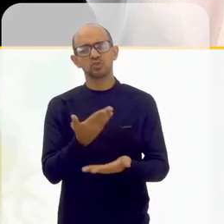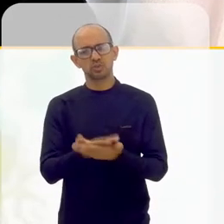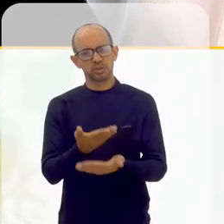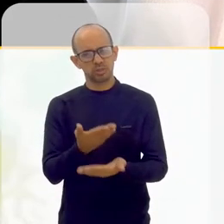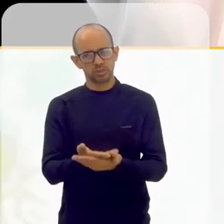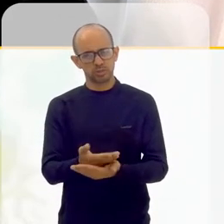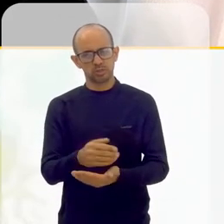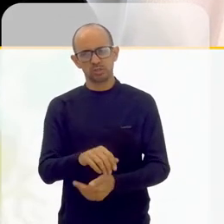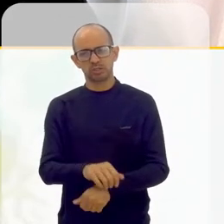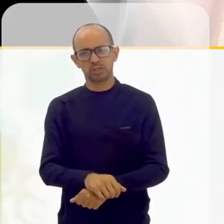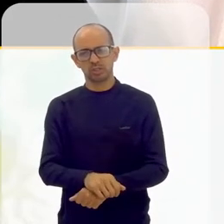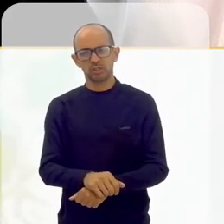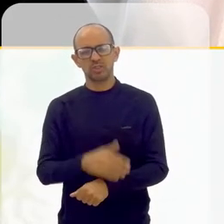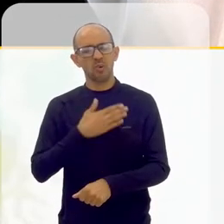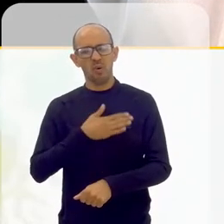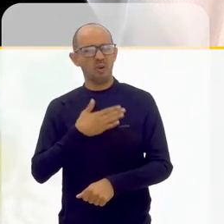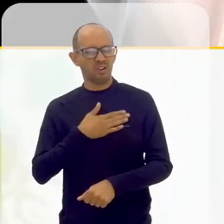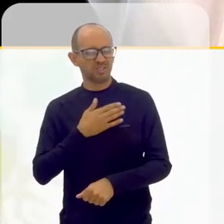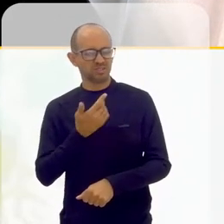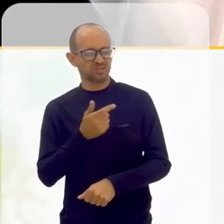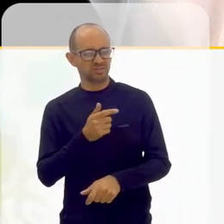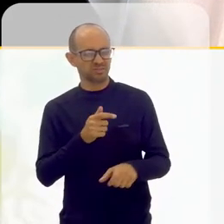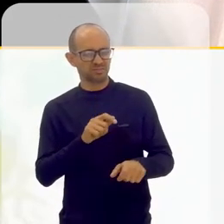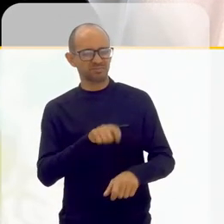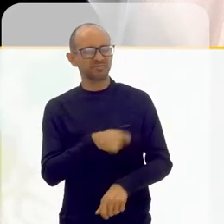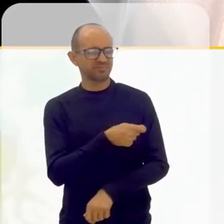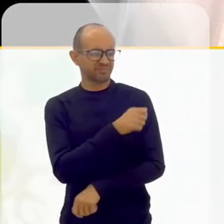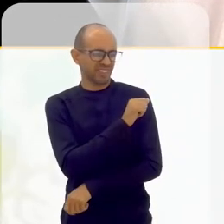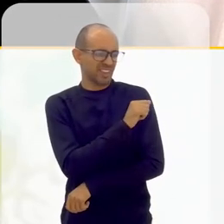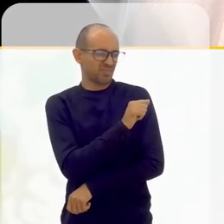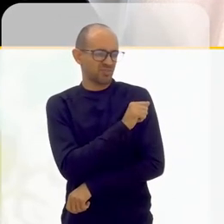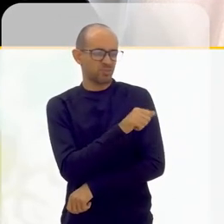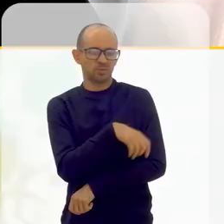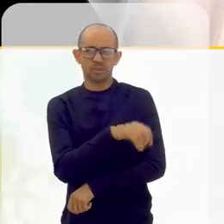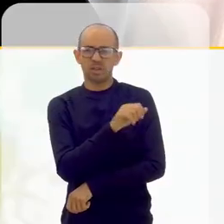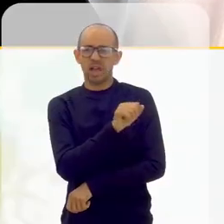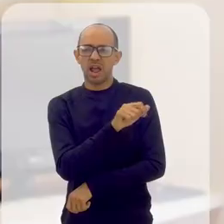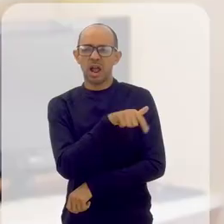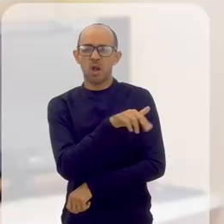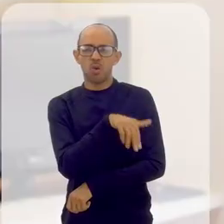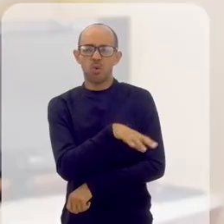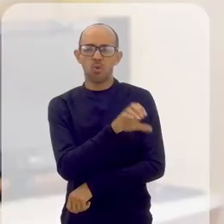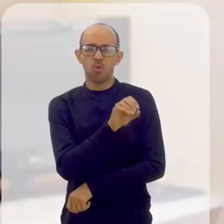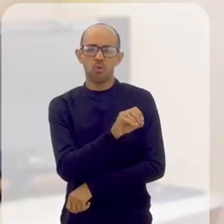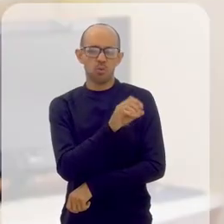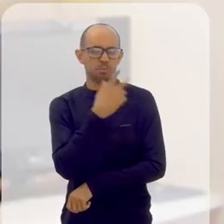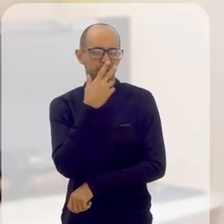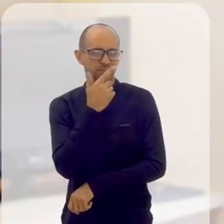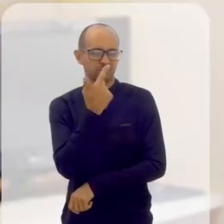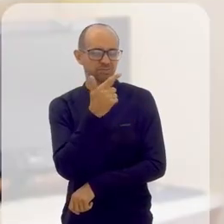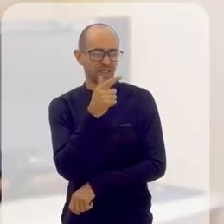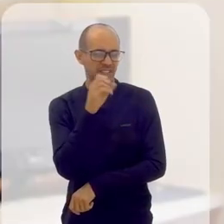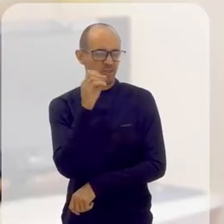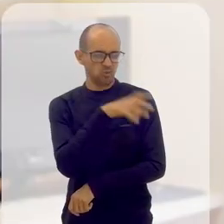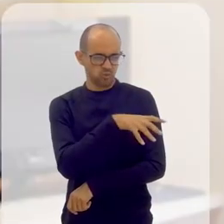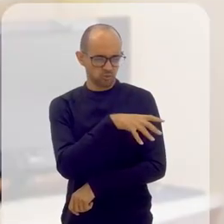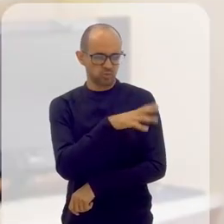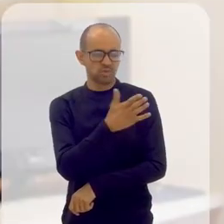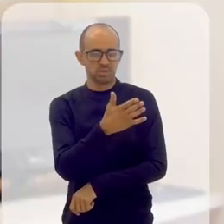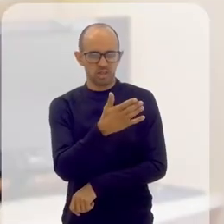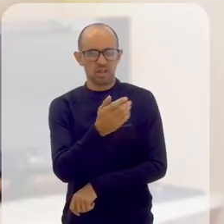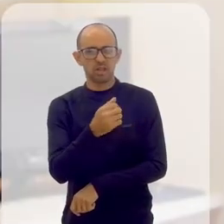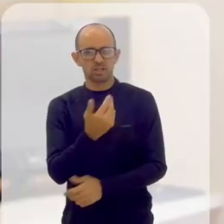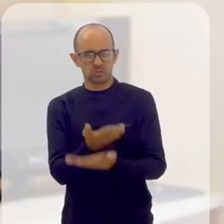aluno é sem luz, significa sem luz lá no latim, que outros estudantes teriam,